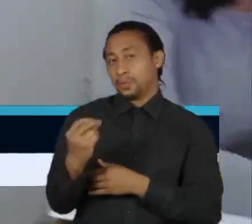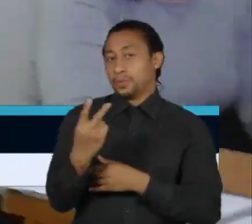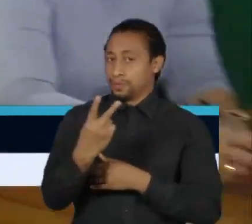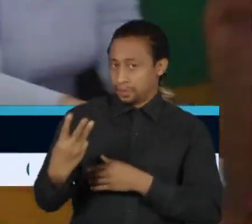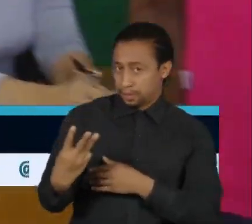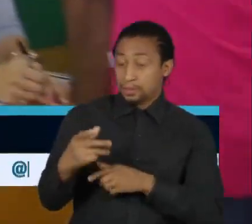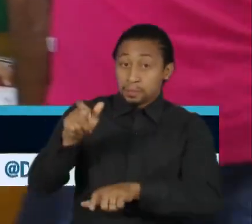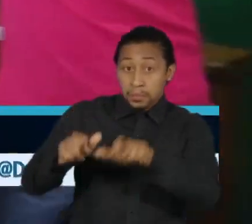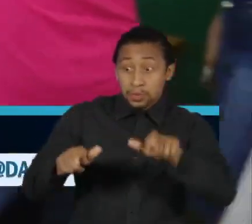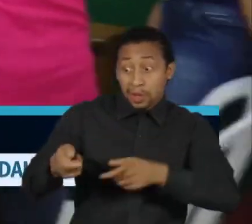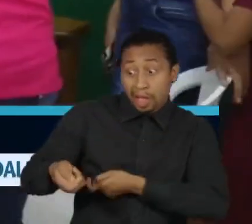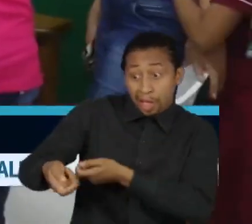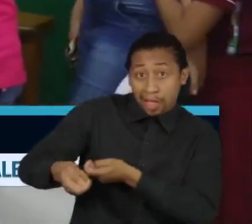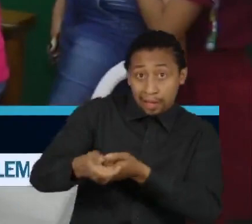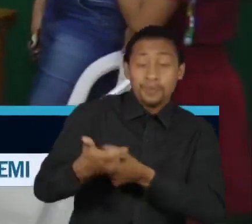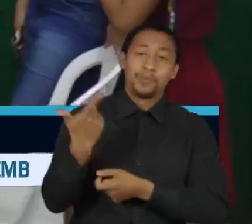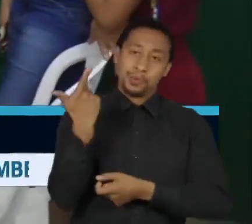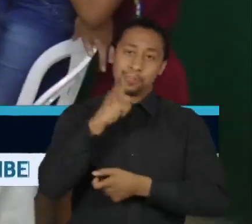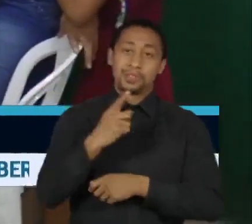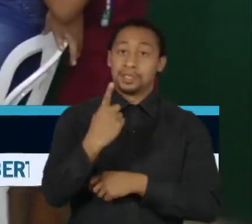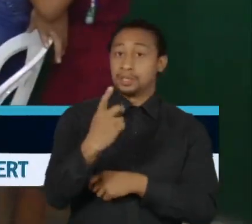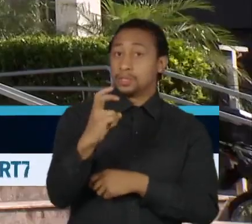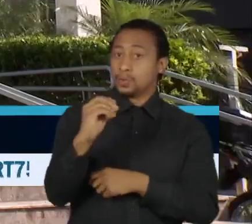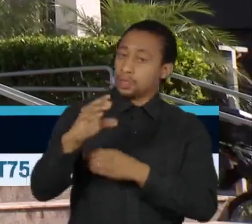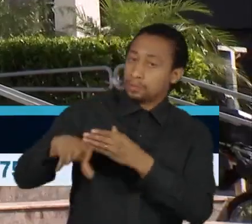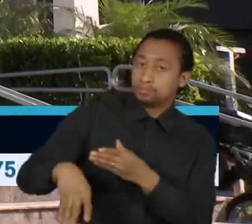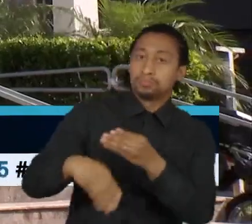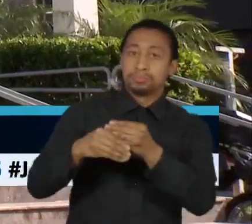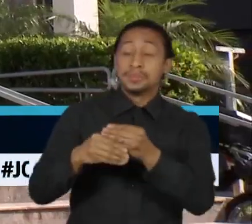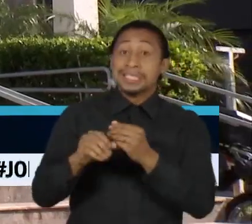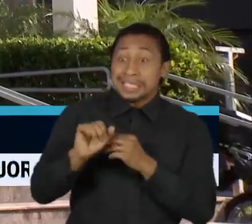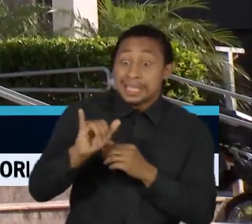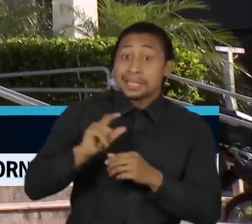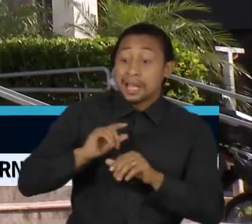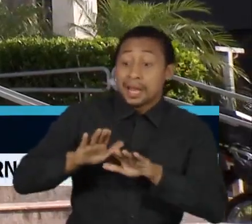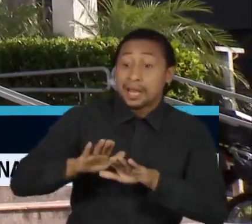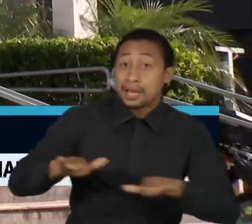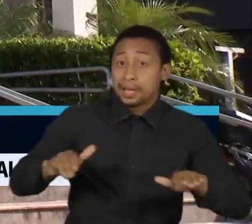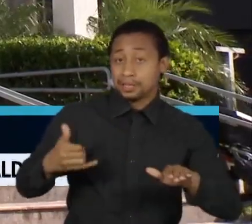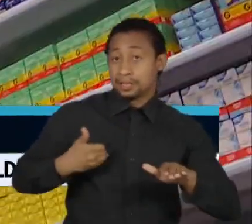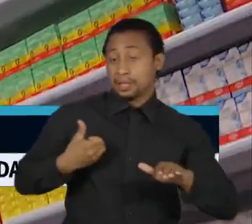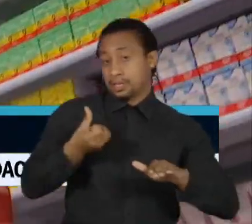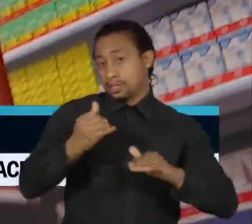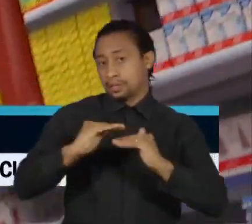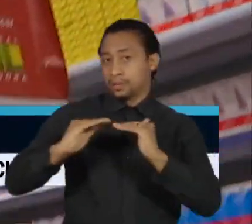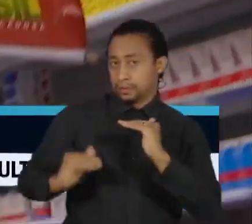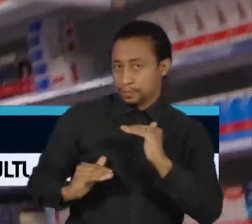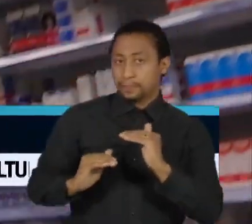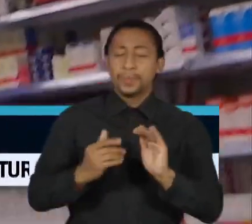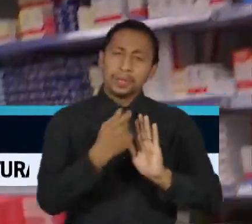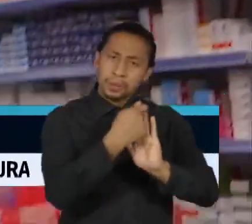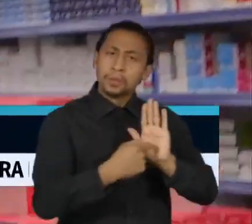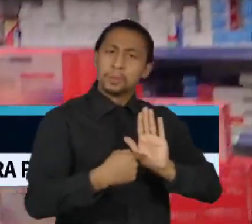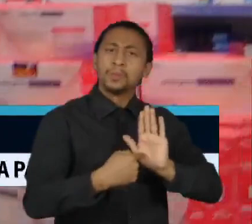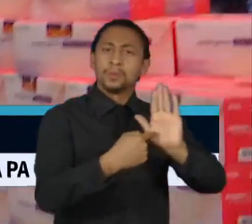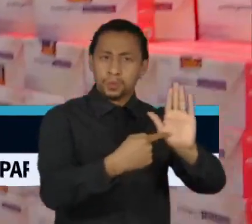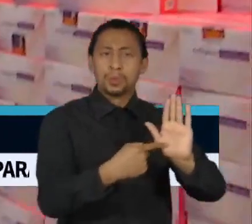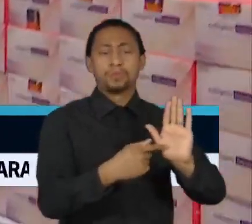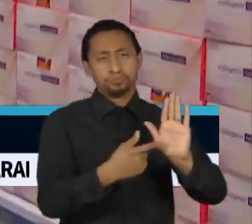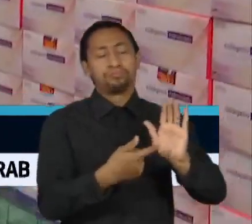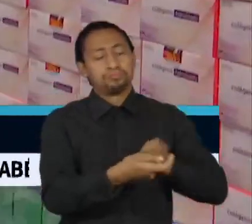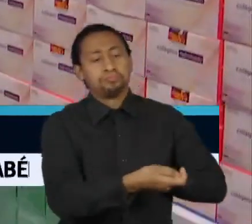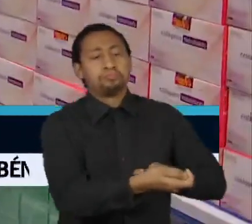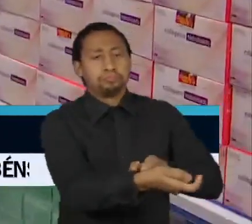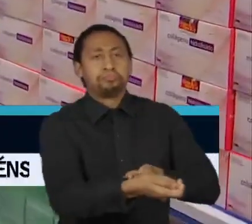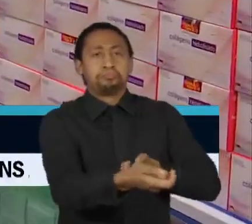receberão um adicional de R 150 por criança de até seis anos. O texto garante a manutenção de